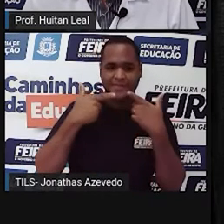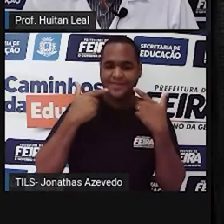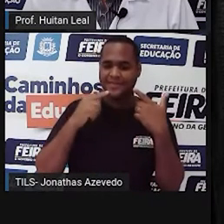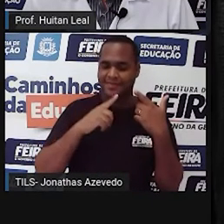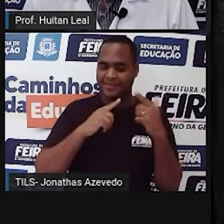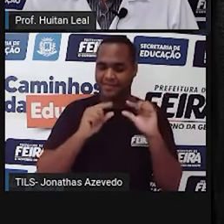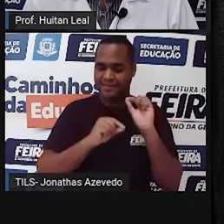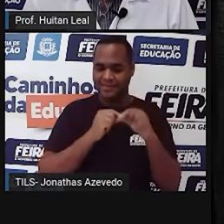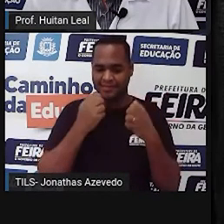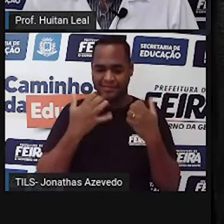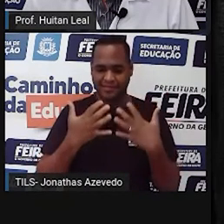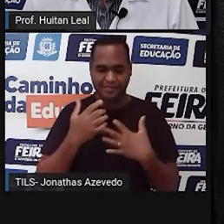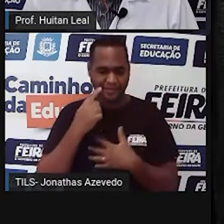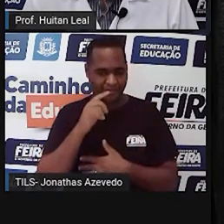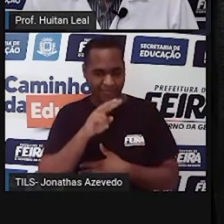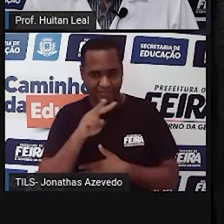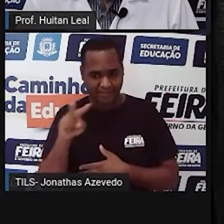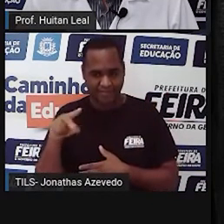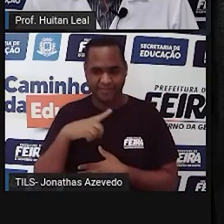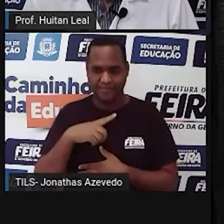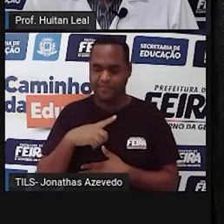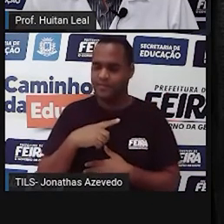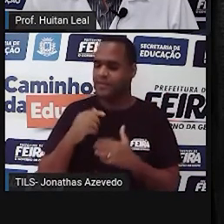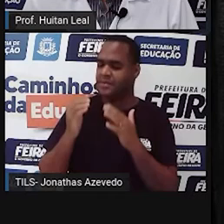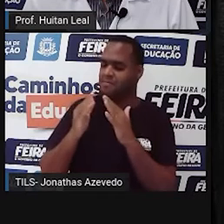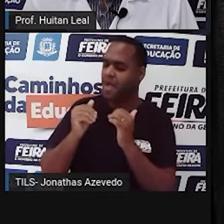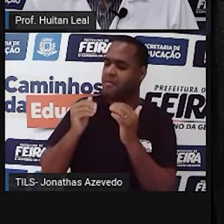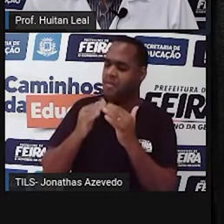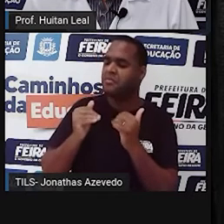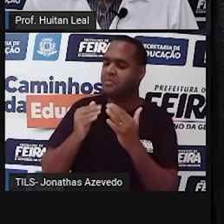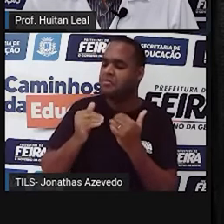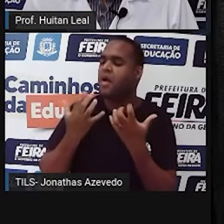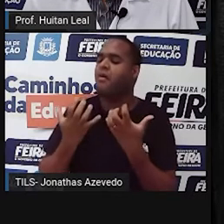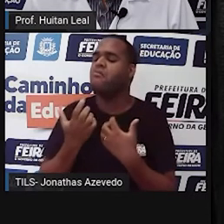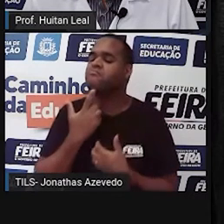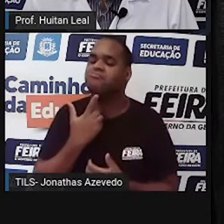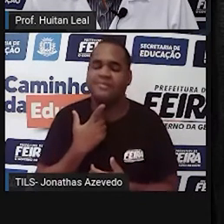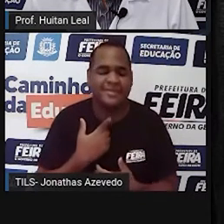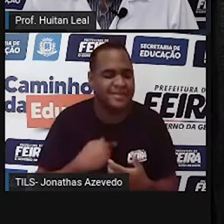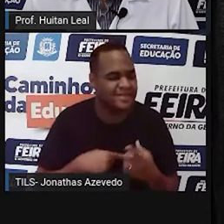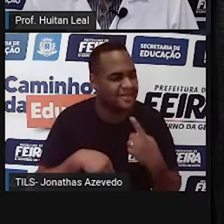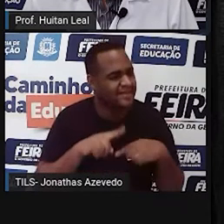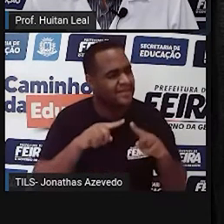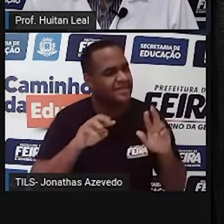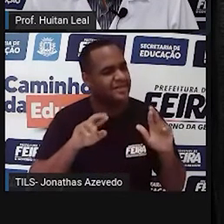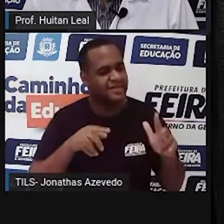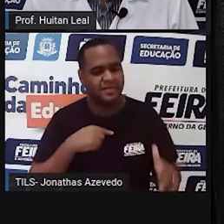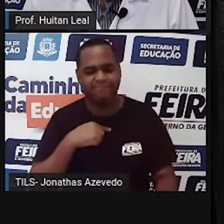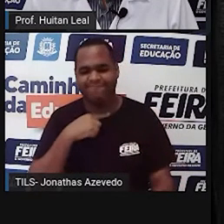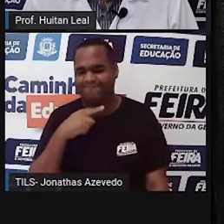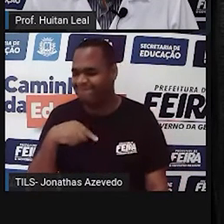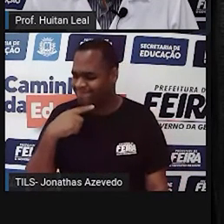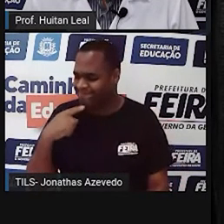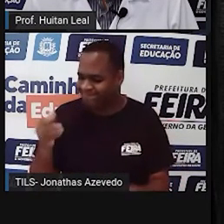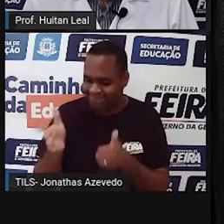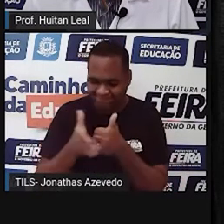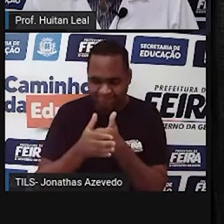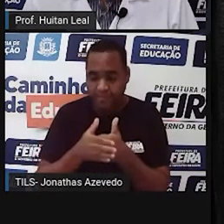e uns olhos de vira-lata pidão, dando a cara para bater, porque nunca foi capaz de escondê-la.